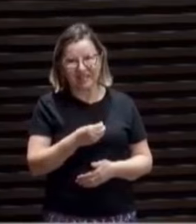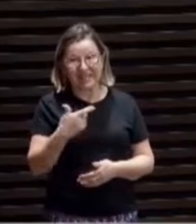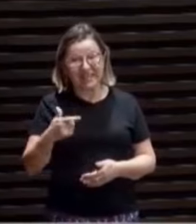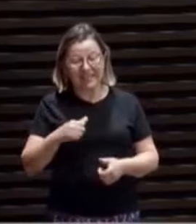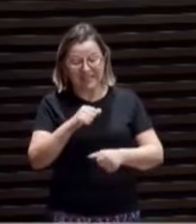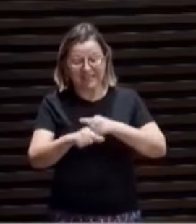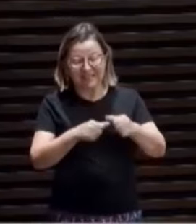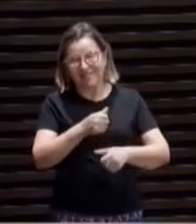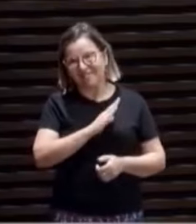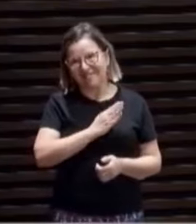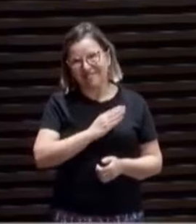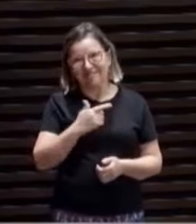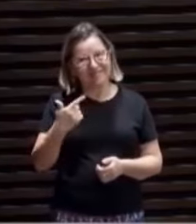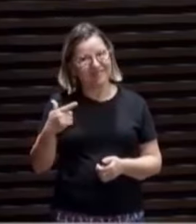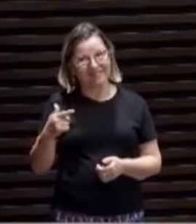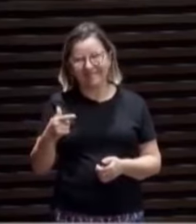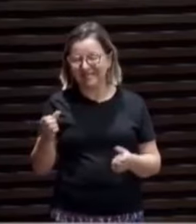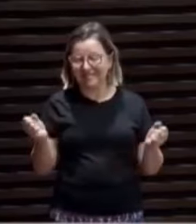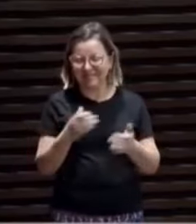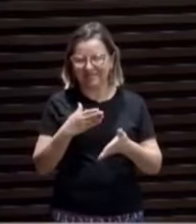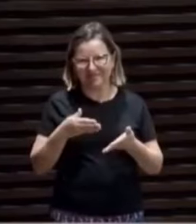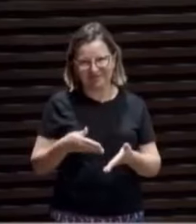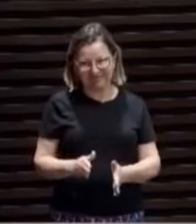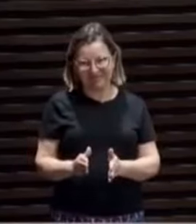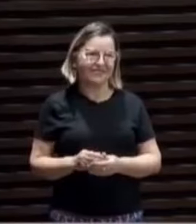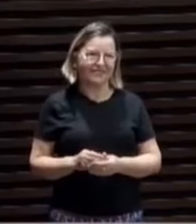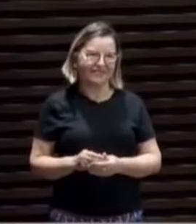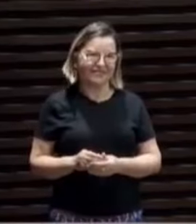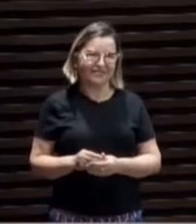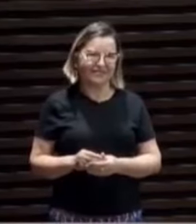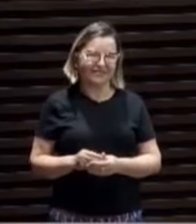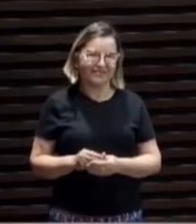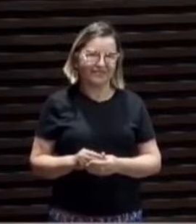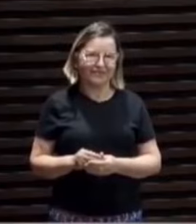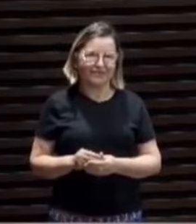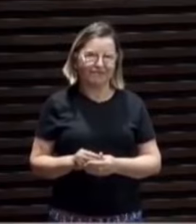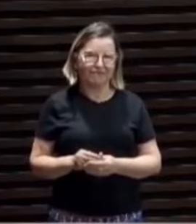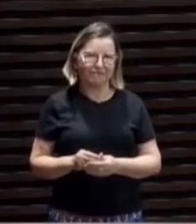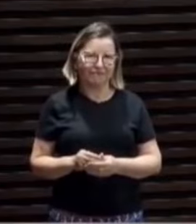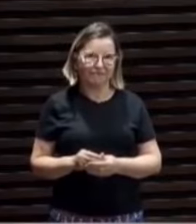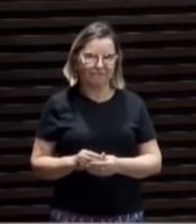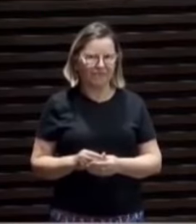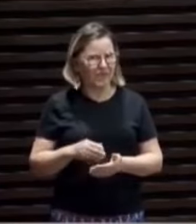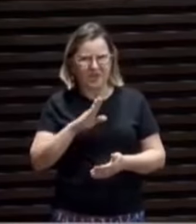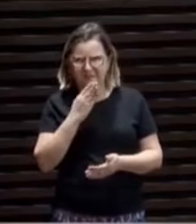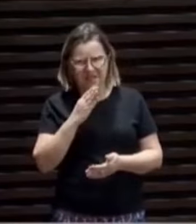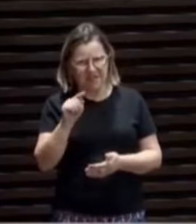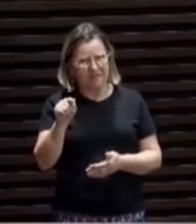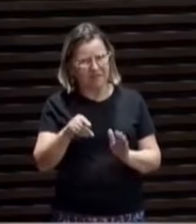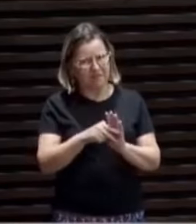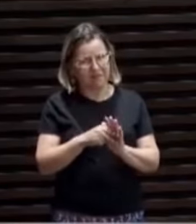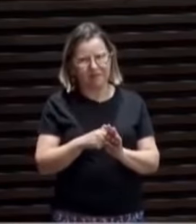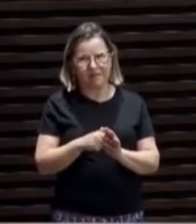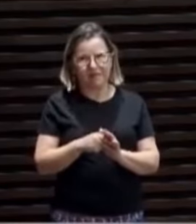de coração, não há novo nascimento. Não se iluda e não se engane. Mas